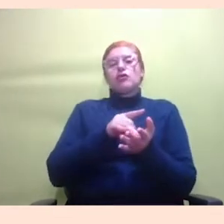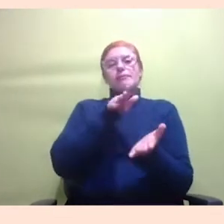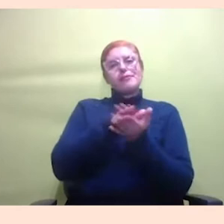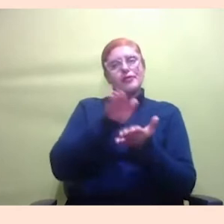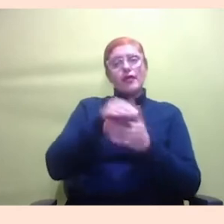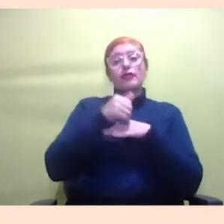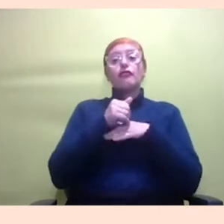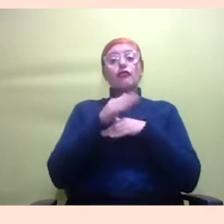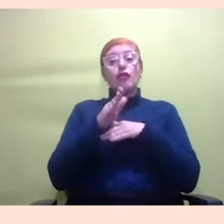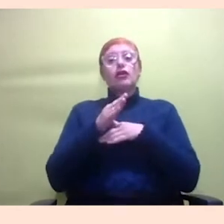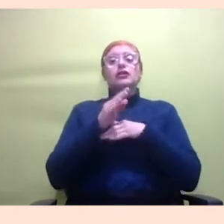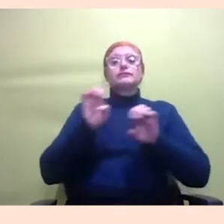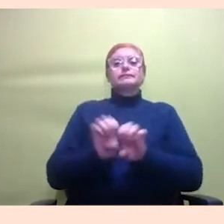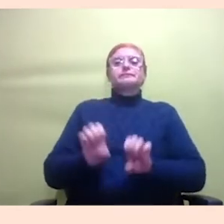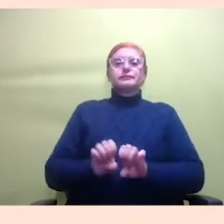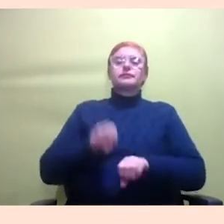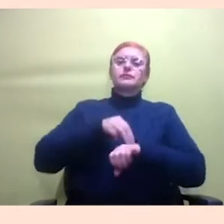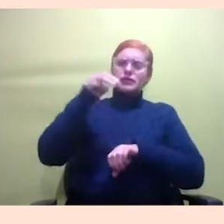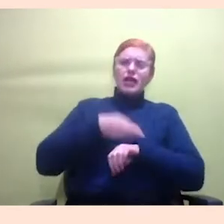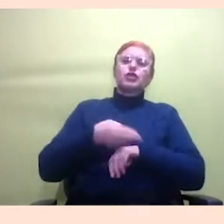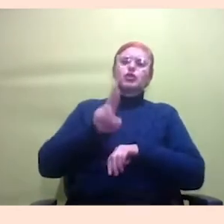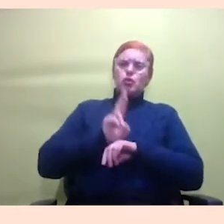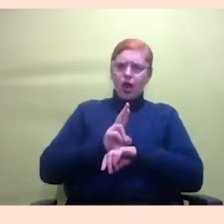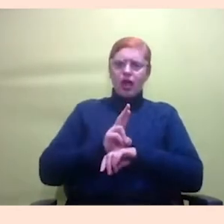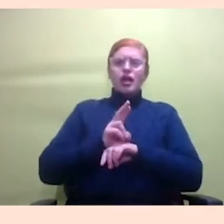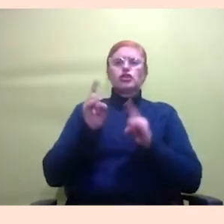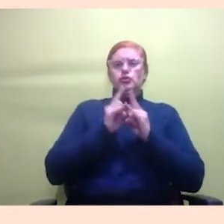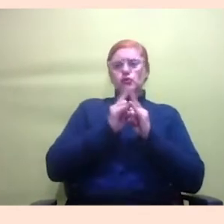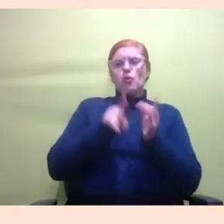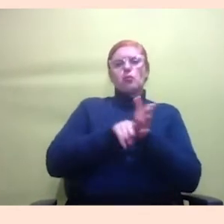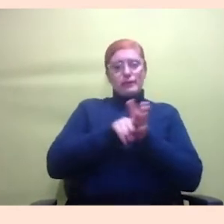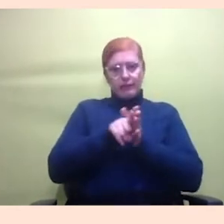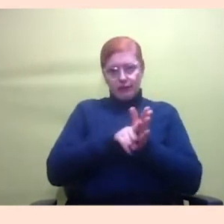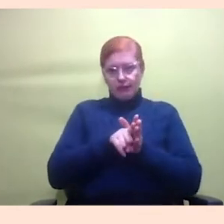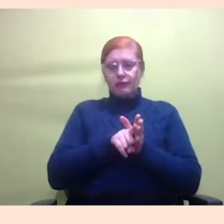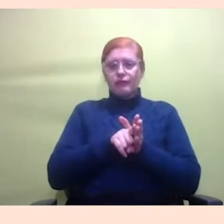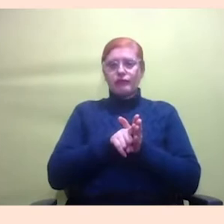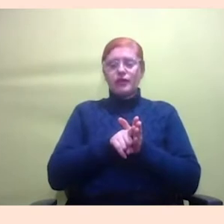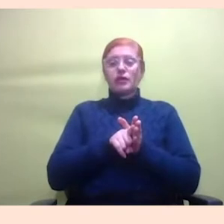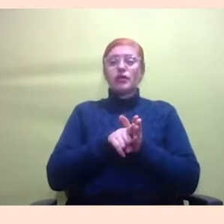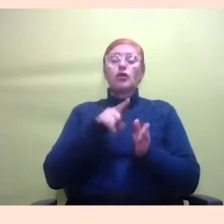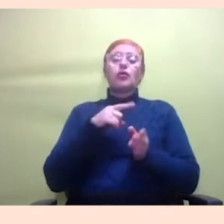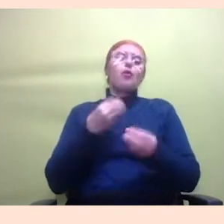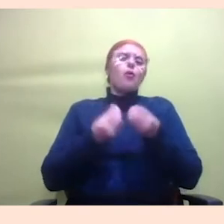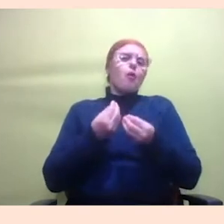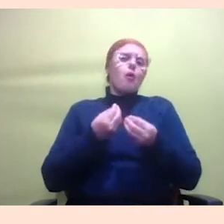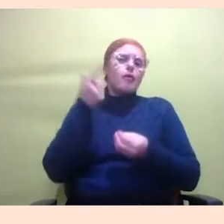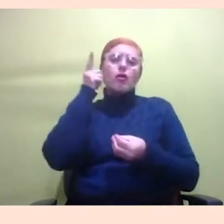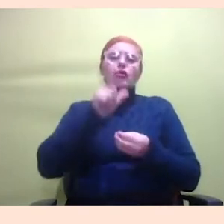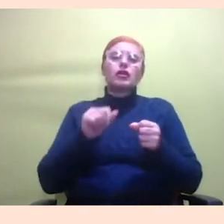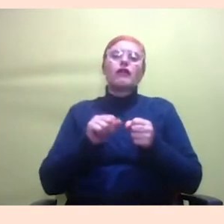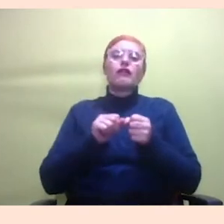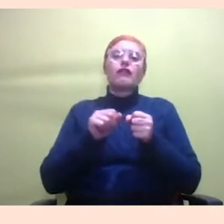estrutura do mestrado, do doutorado, de instituições de pesquisa, e como a gente consegue fazer esse conhecimento ser legitimado